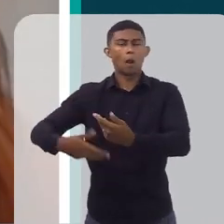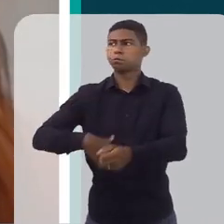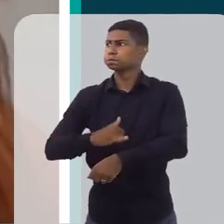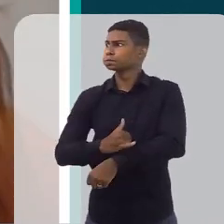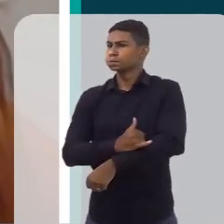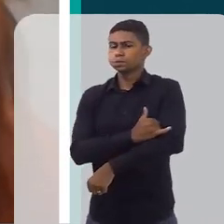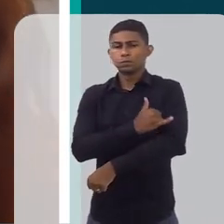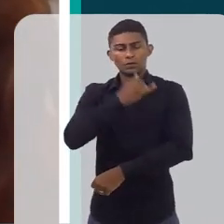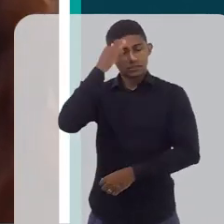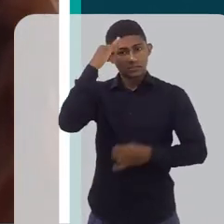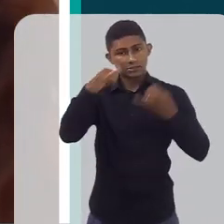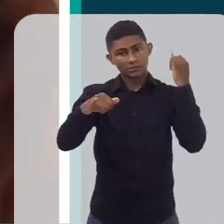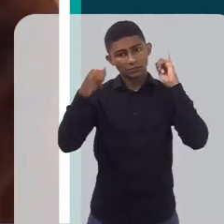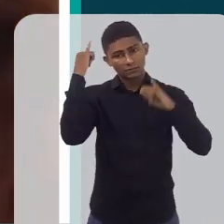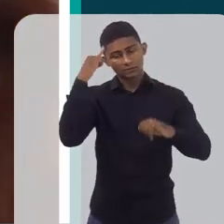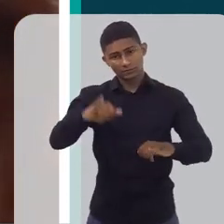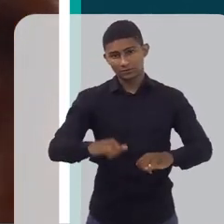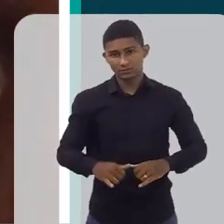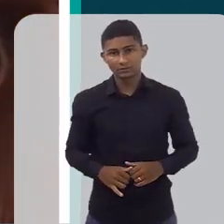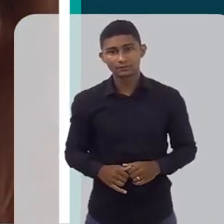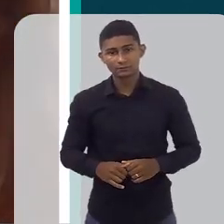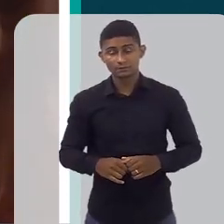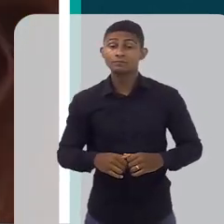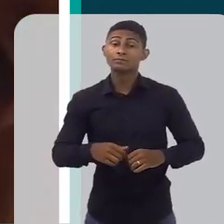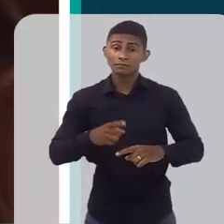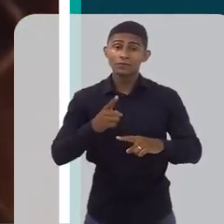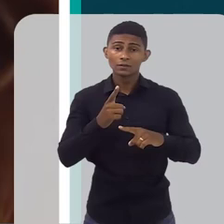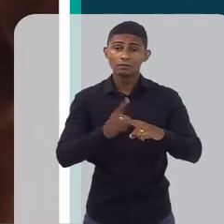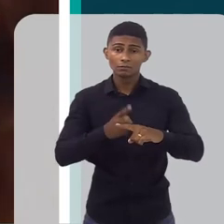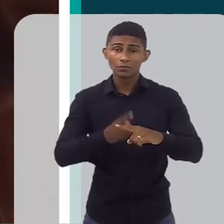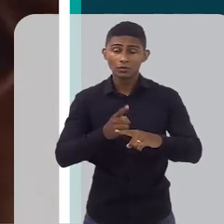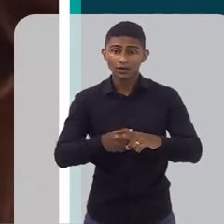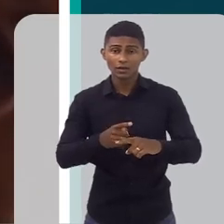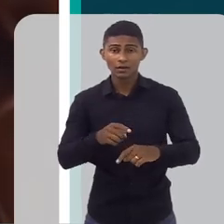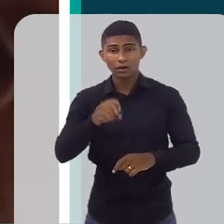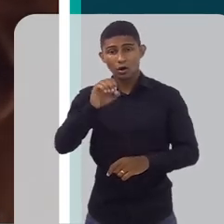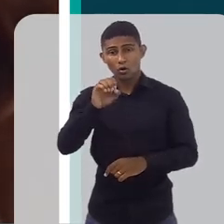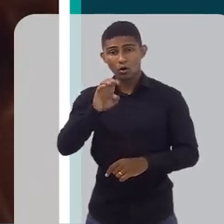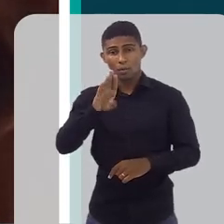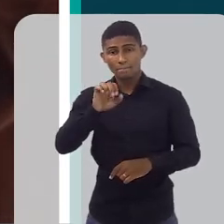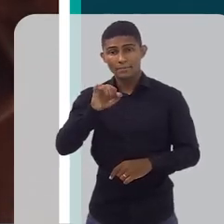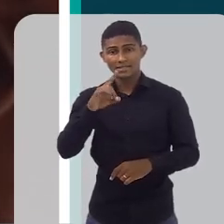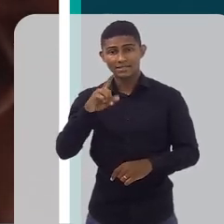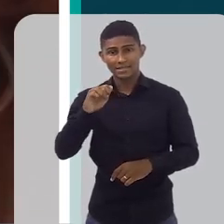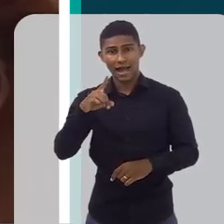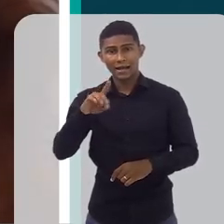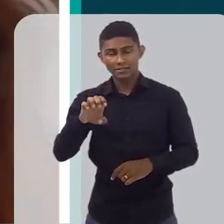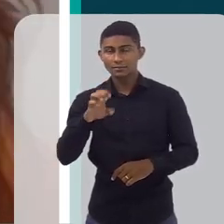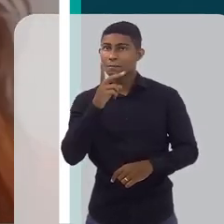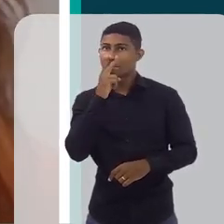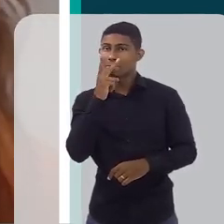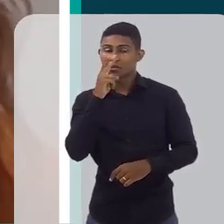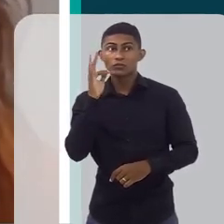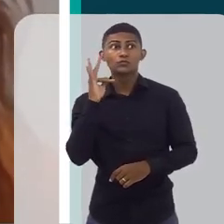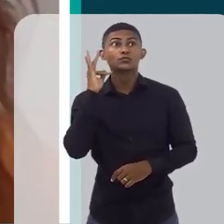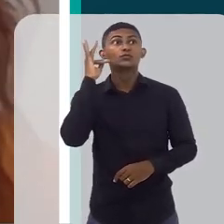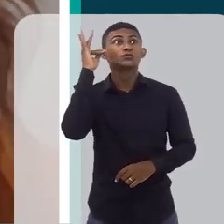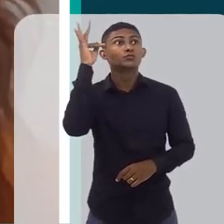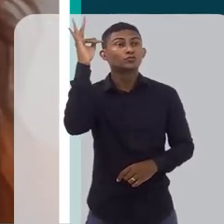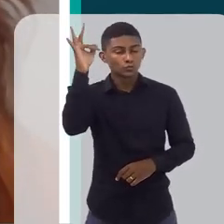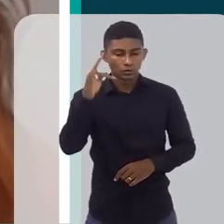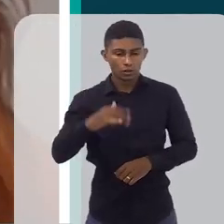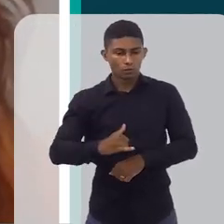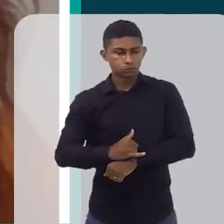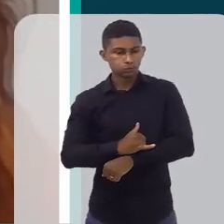a obesidade acaba se tornando uma doença no futuro. Então, hoje, a gente já